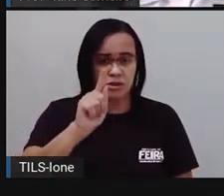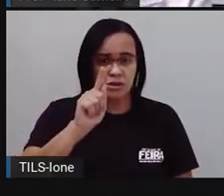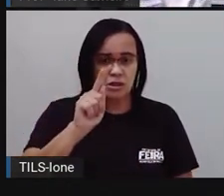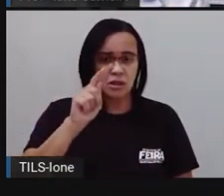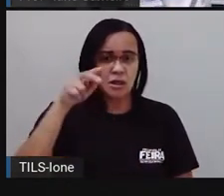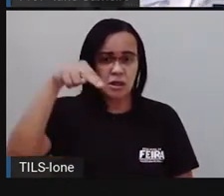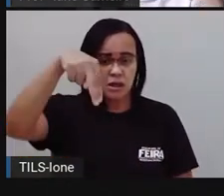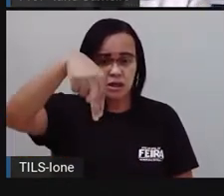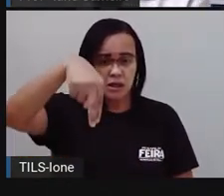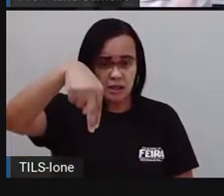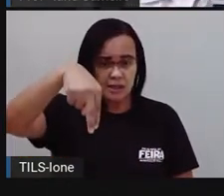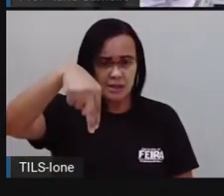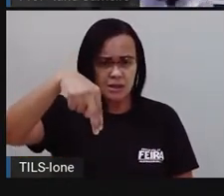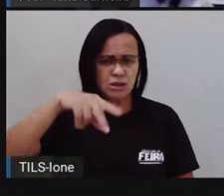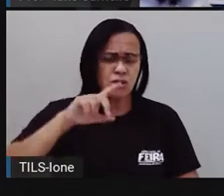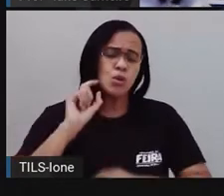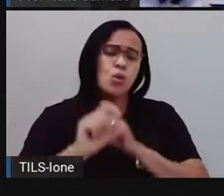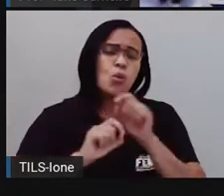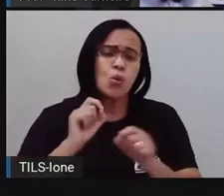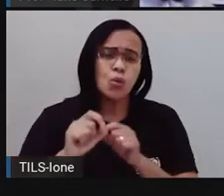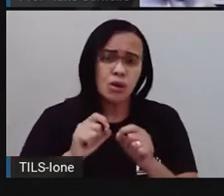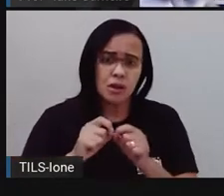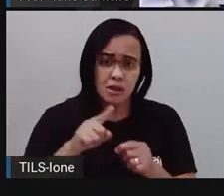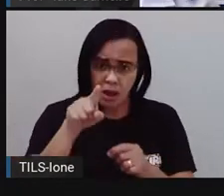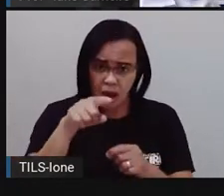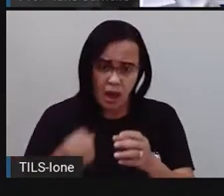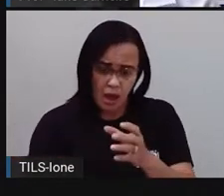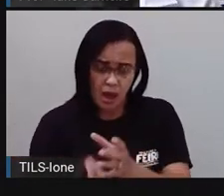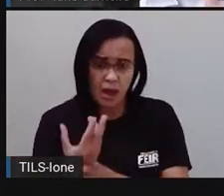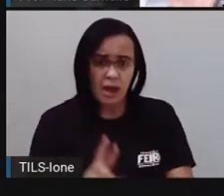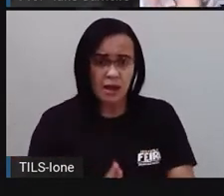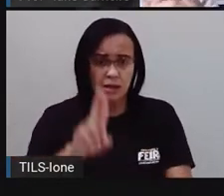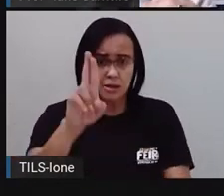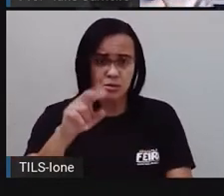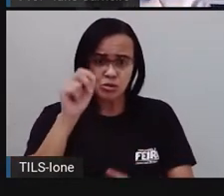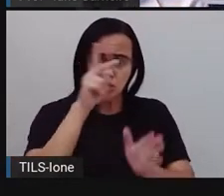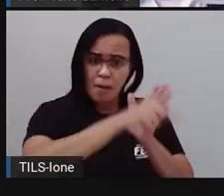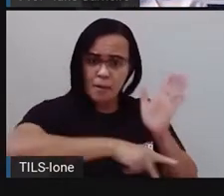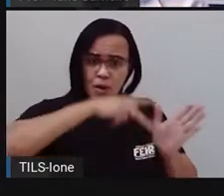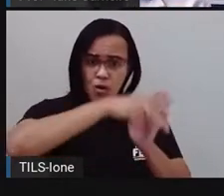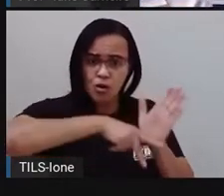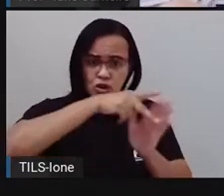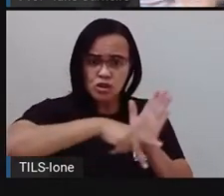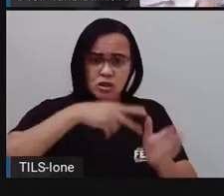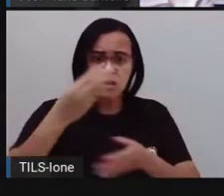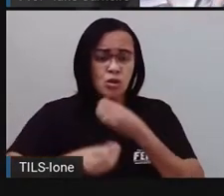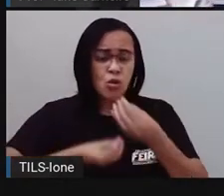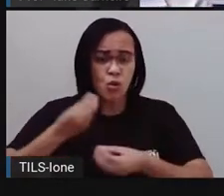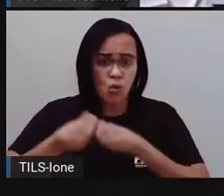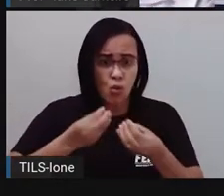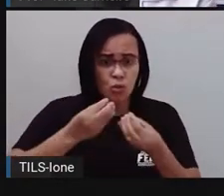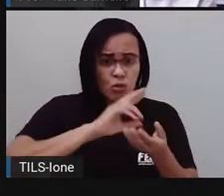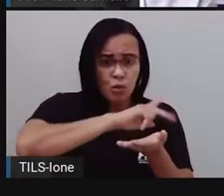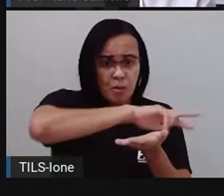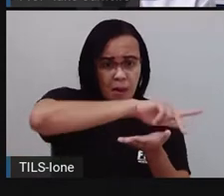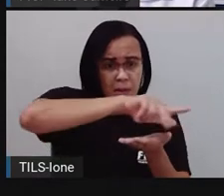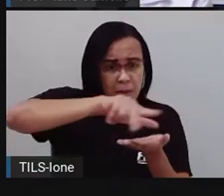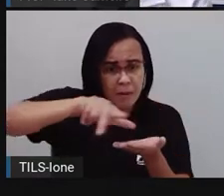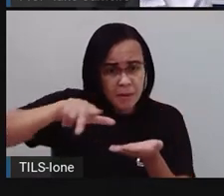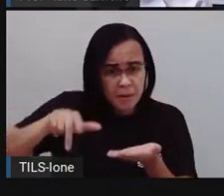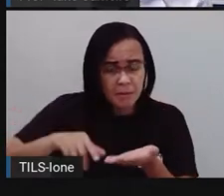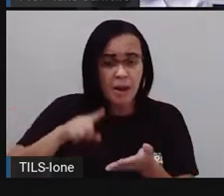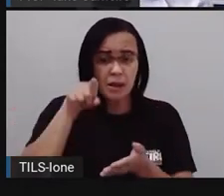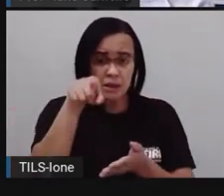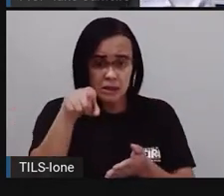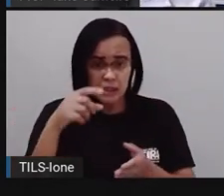projetos para transformação social. E aí, eles fizeram uma matéria, né? Sobre a diversidade e a